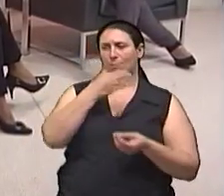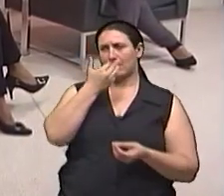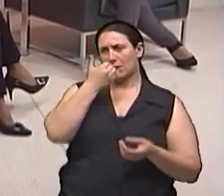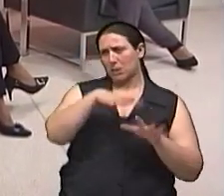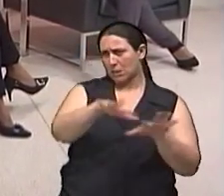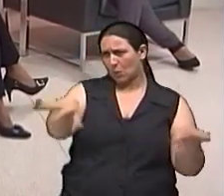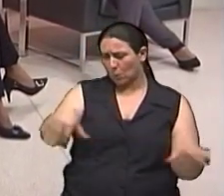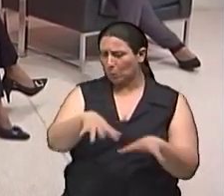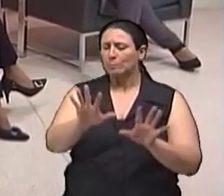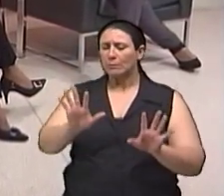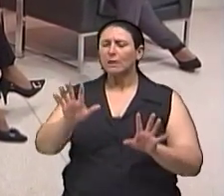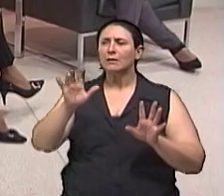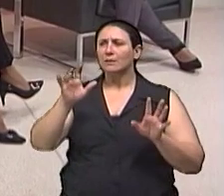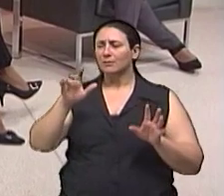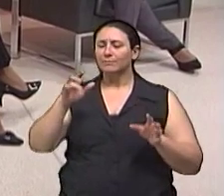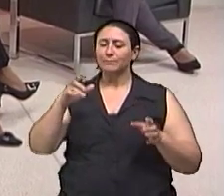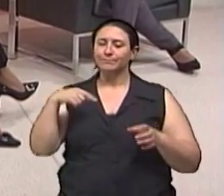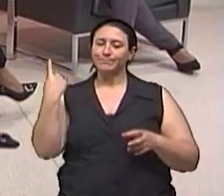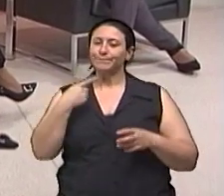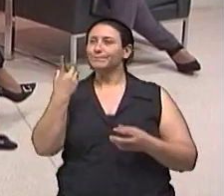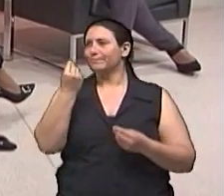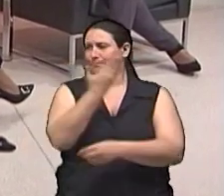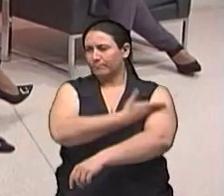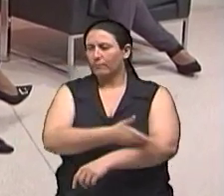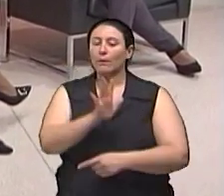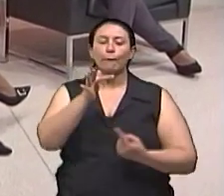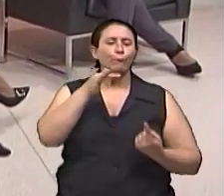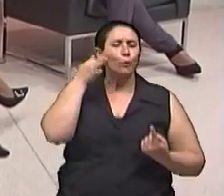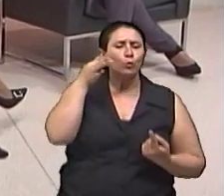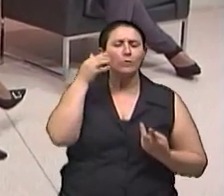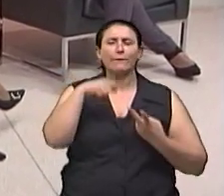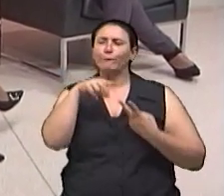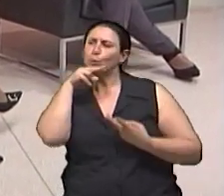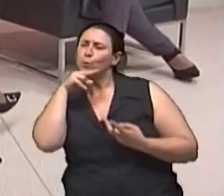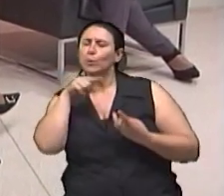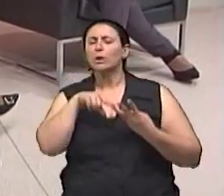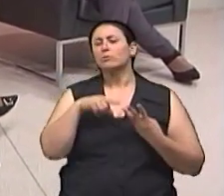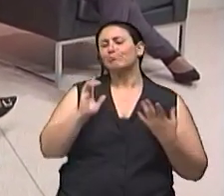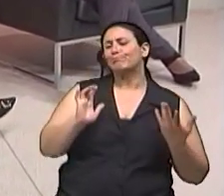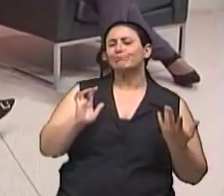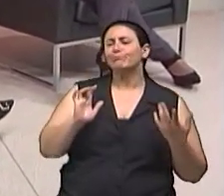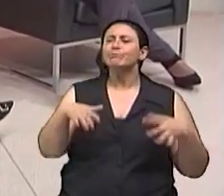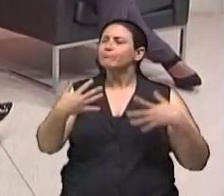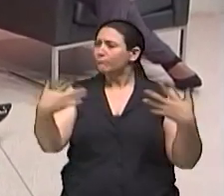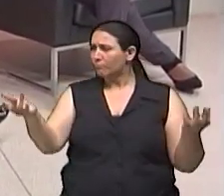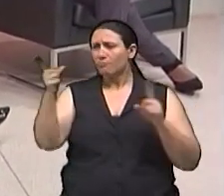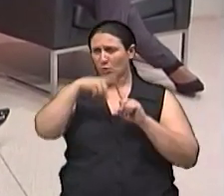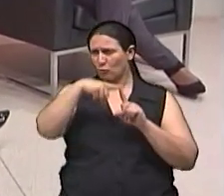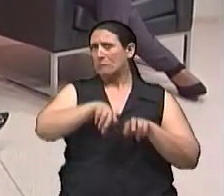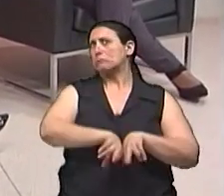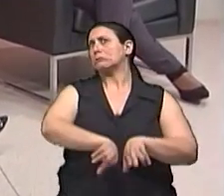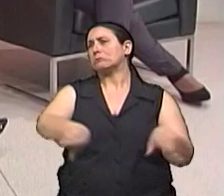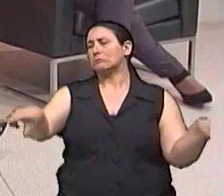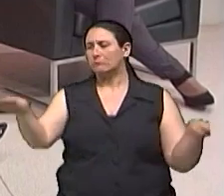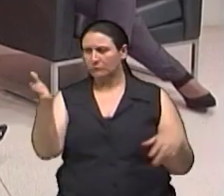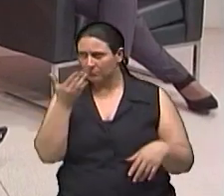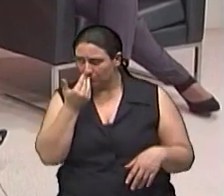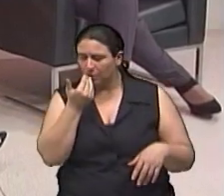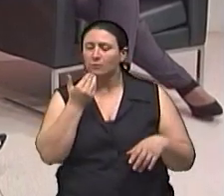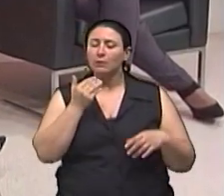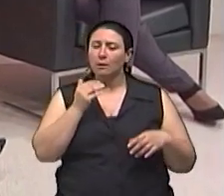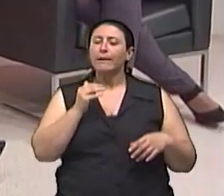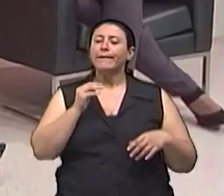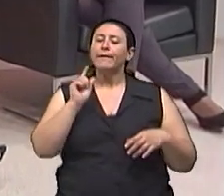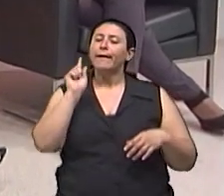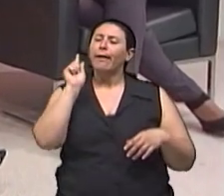come muitas frutas, verduras, muito tipo de alimentação de clima